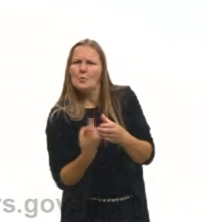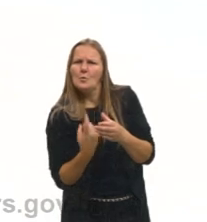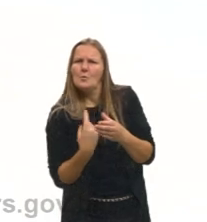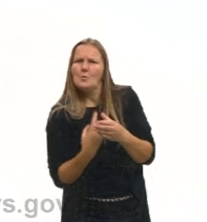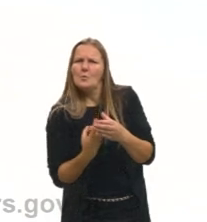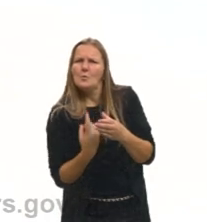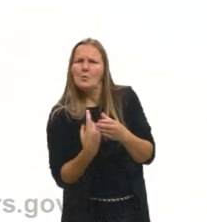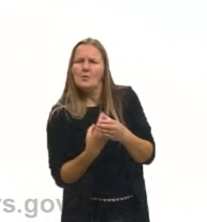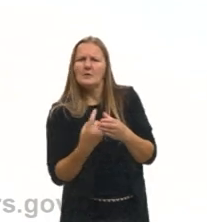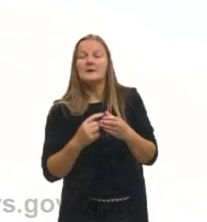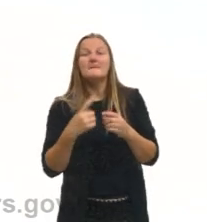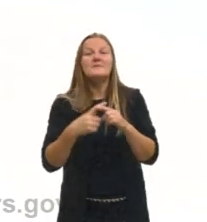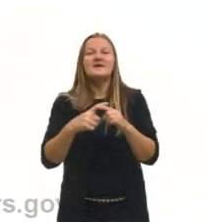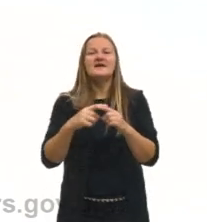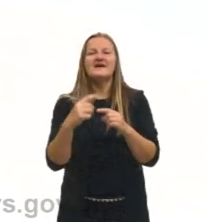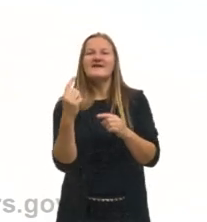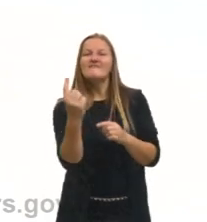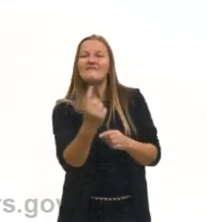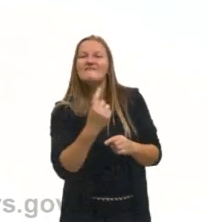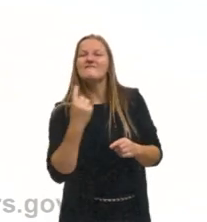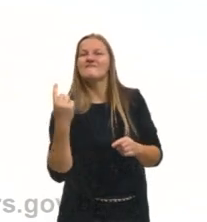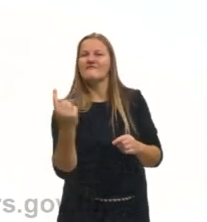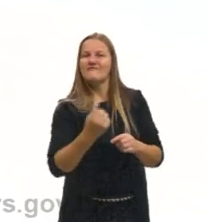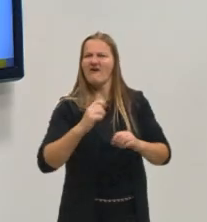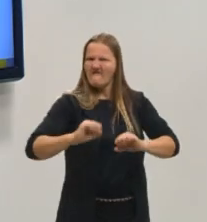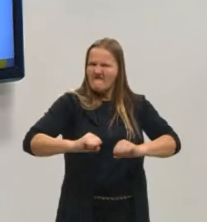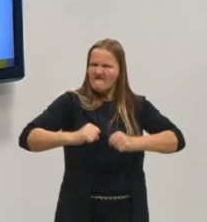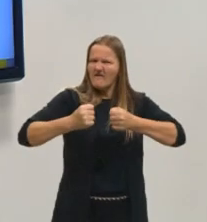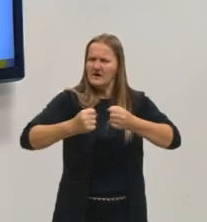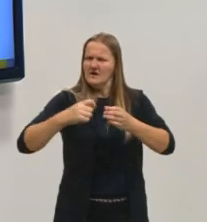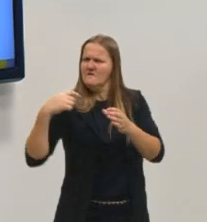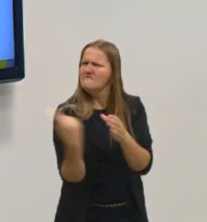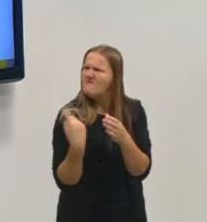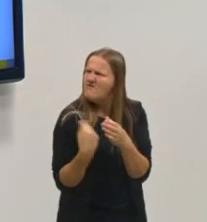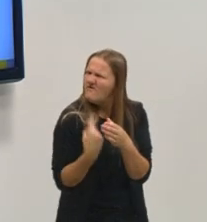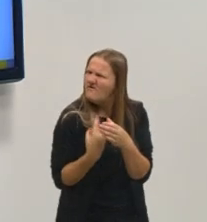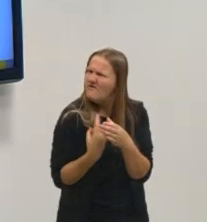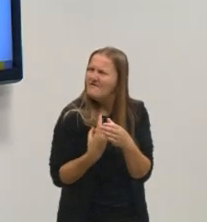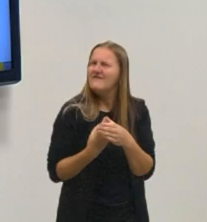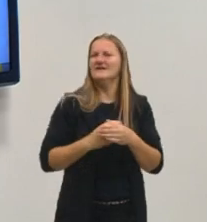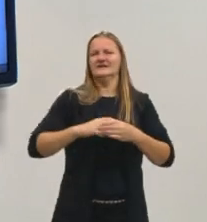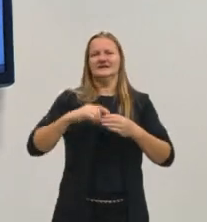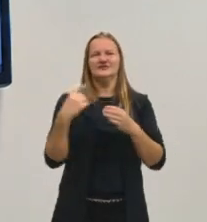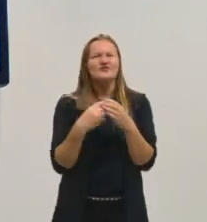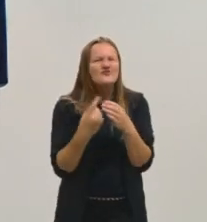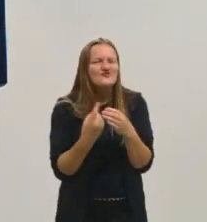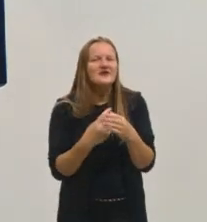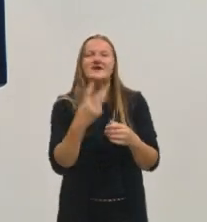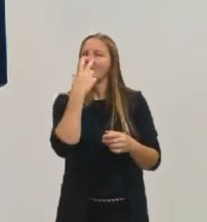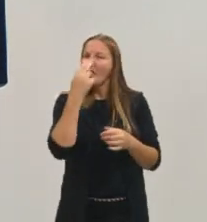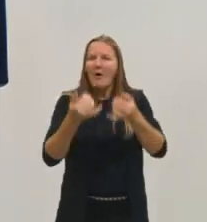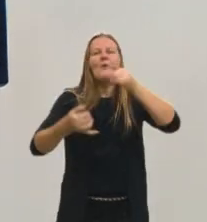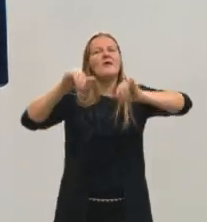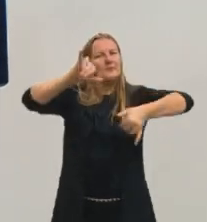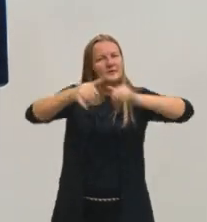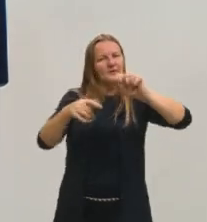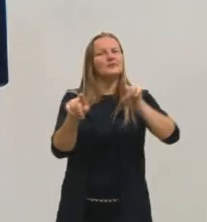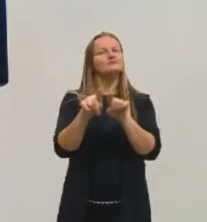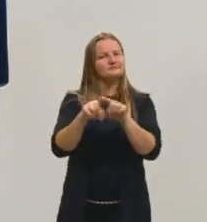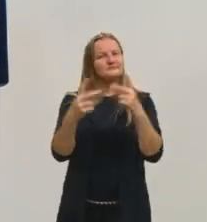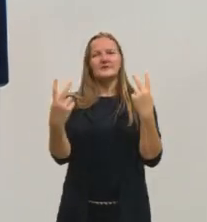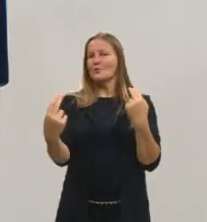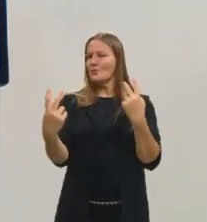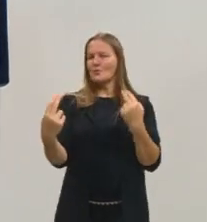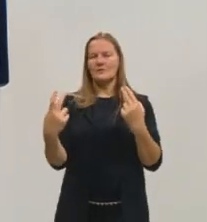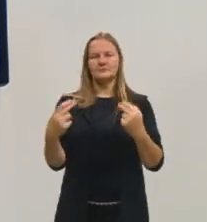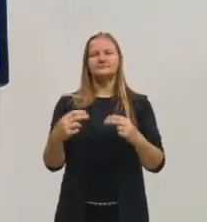força da rotação. E a centrífuga é a mesma coisa. É um equipamento que se tem em laboratório, que a gente utiliza uma mistura de sólido e